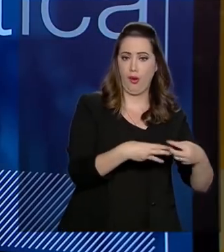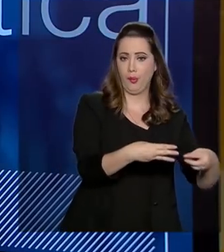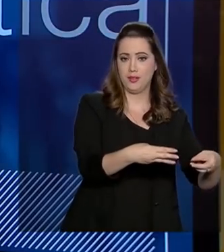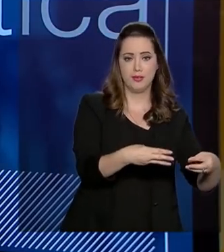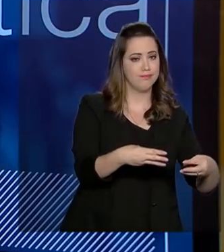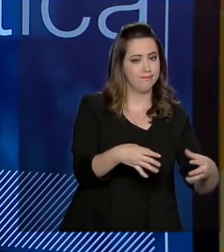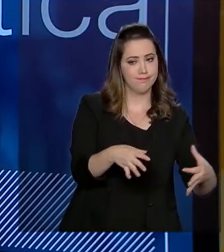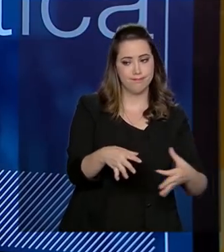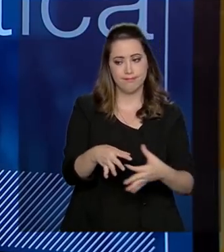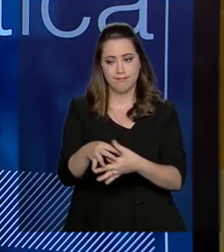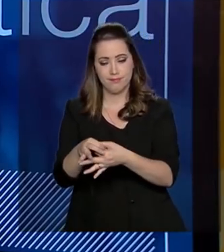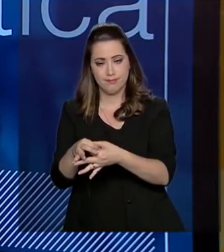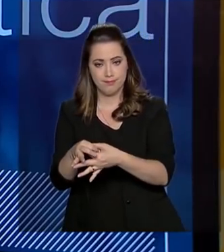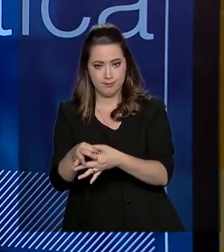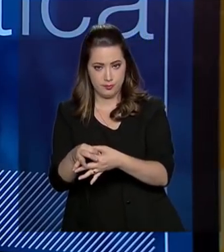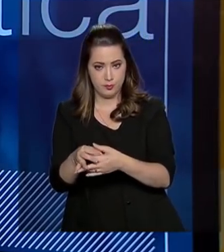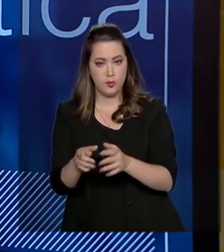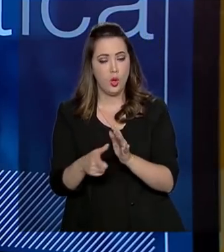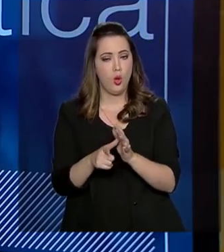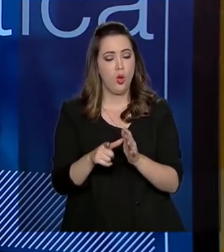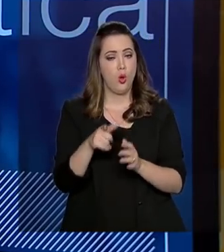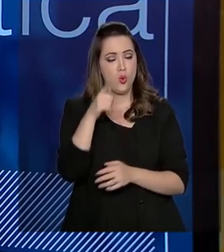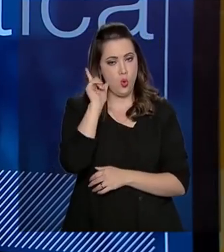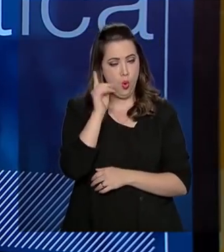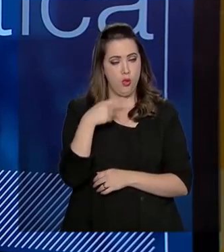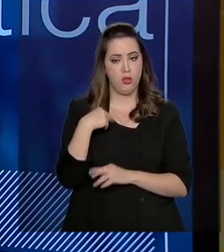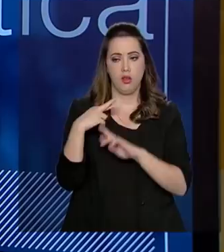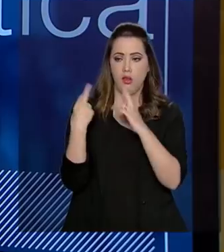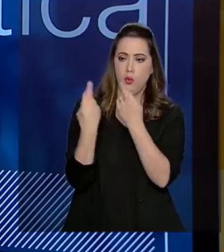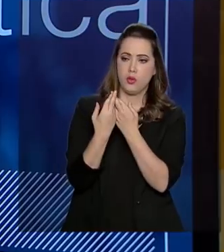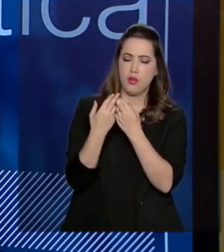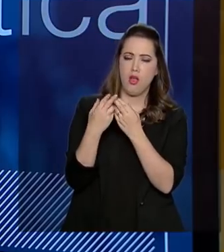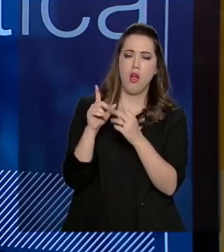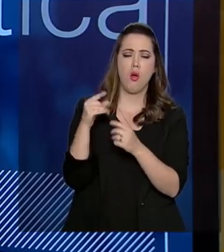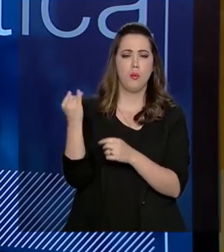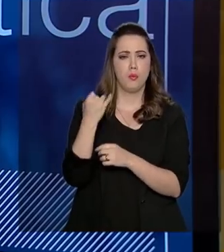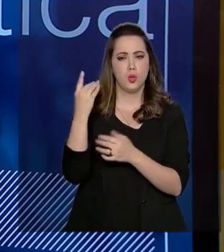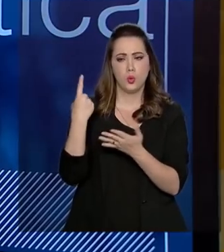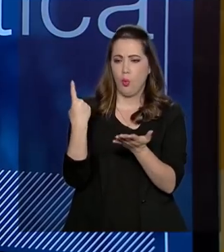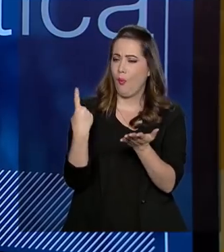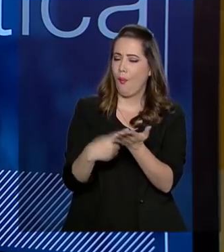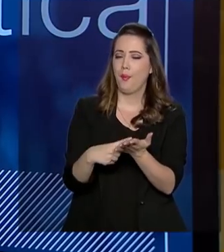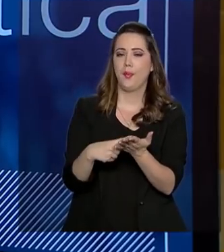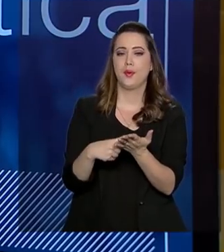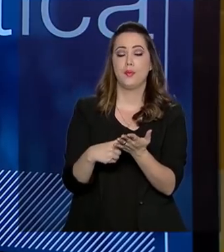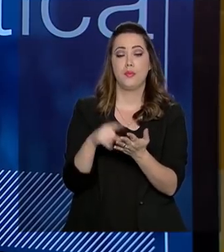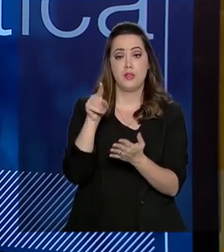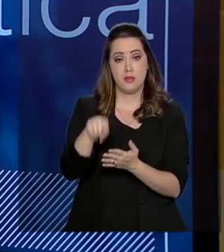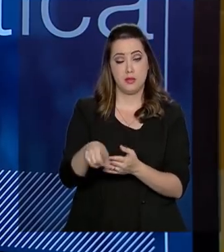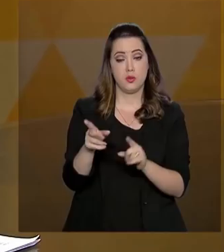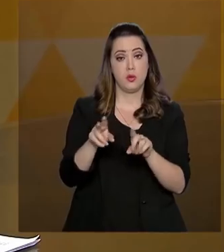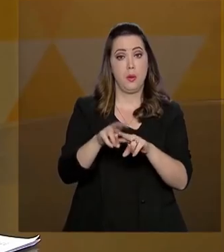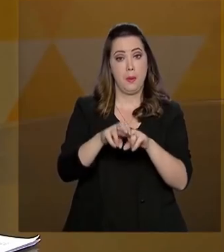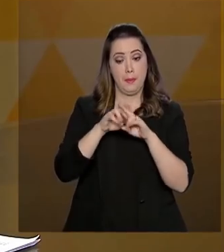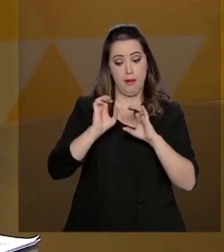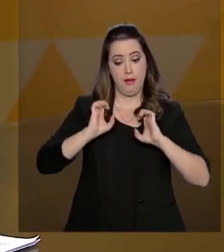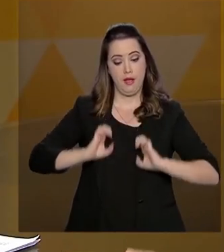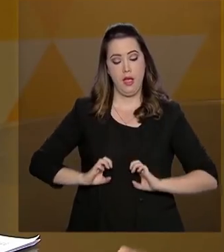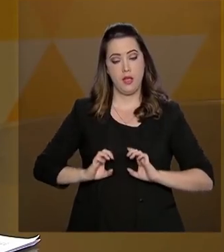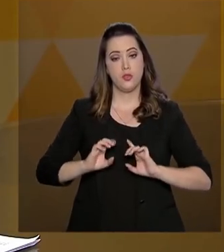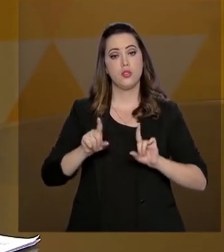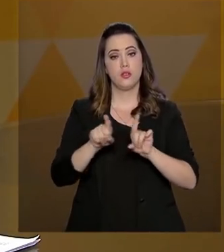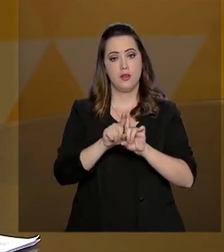o novo Ministro da Educação, o Ministro Abraham, que abraçou completamente o programa. Nós chamamos o programa Um por Todos e Todos por Um, pela ética e pela cidadania.